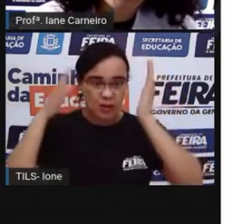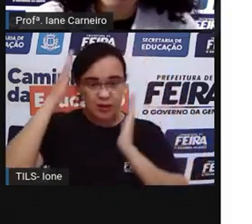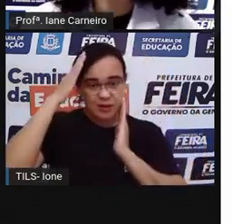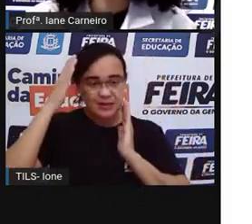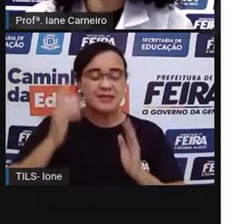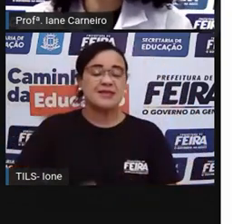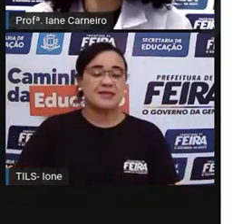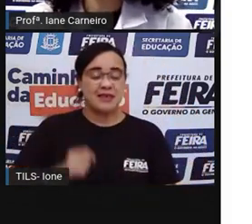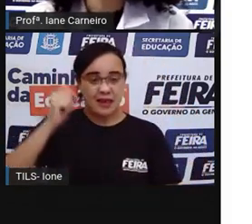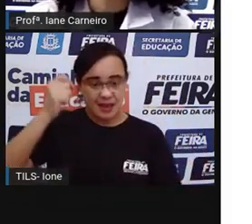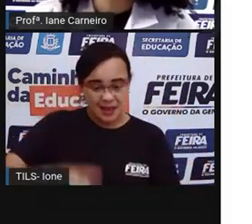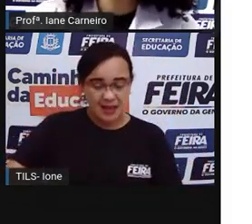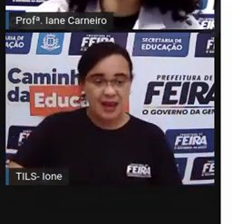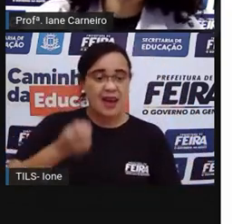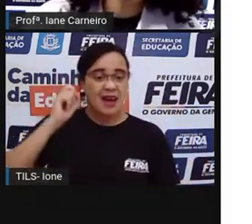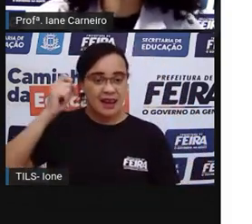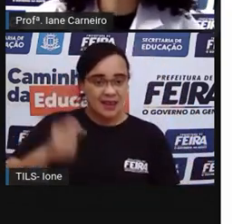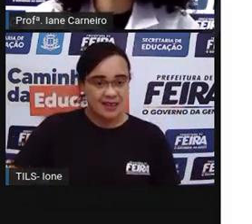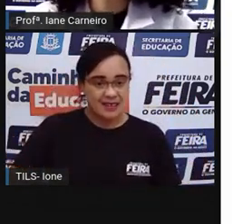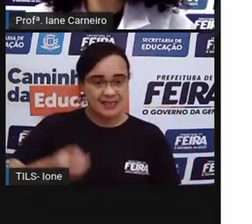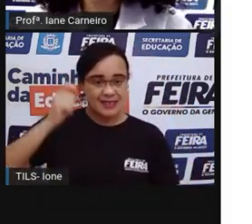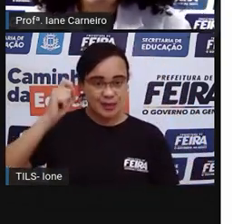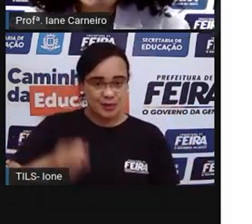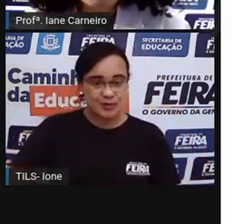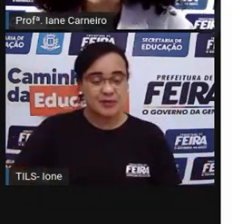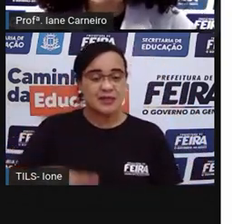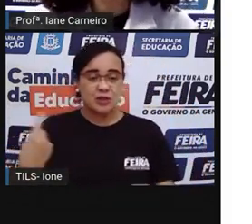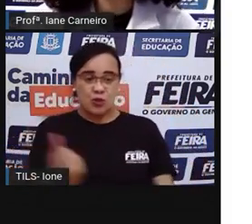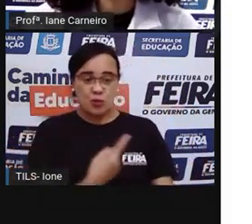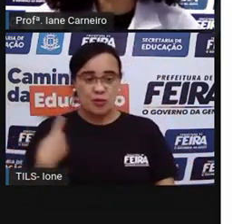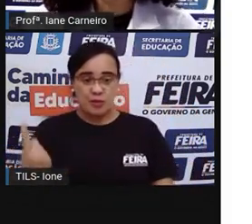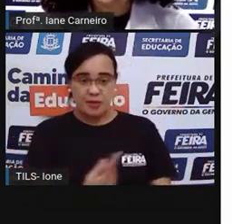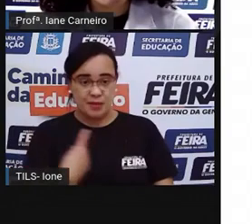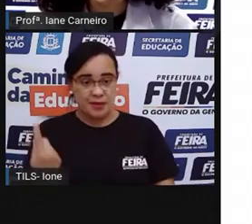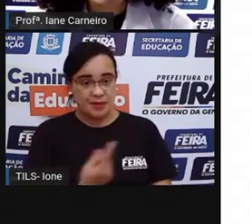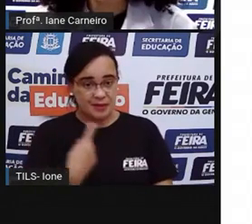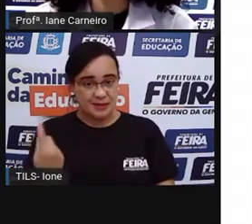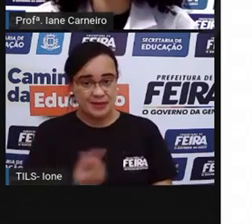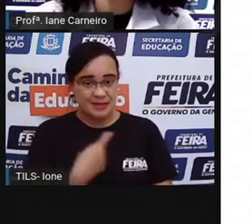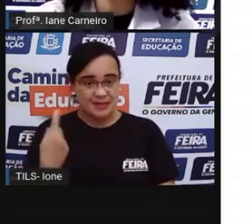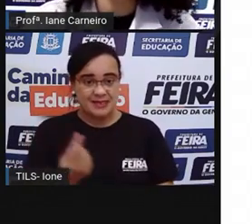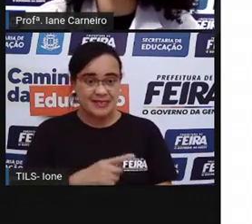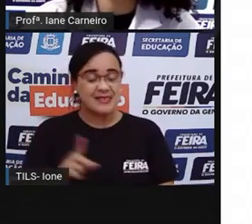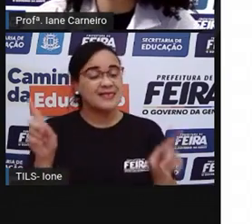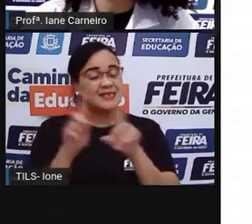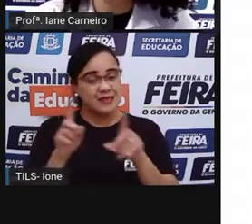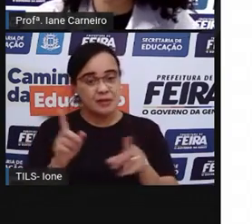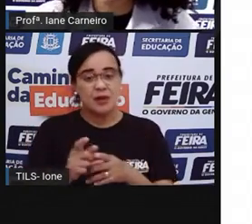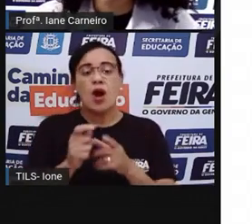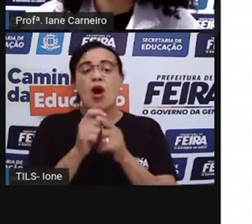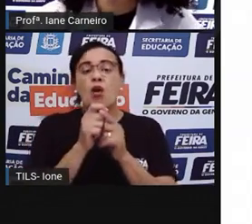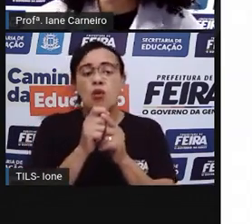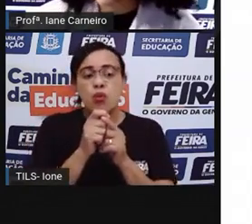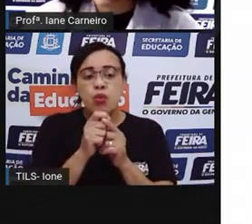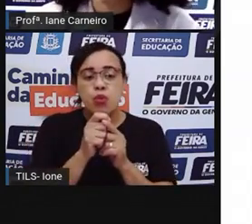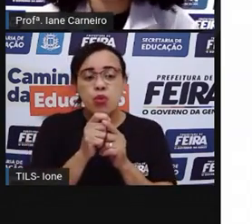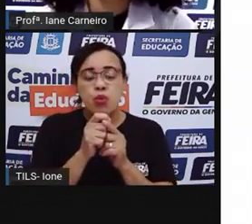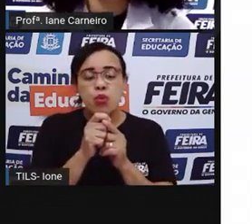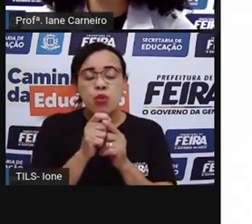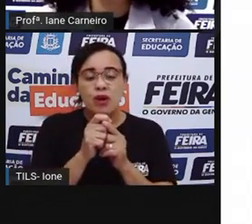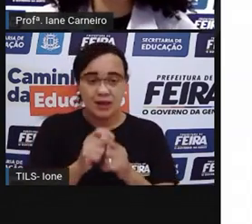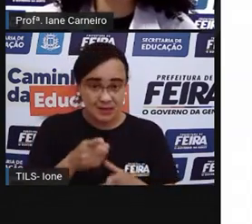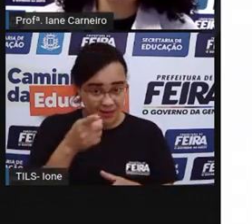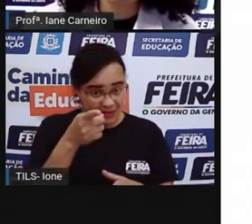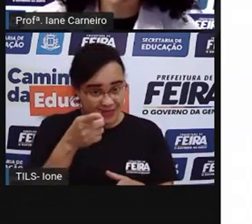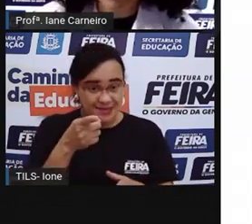ioiô, né? Ela sugeriu o ioiô, o peão, né? E também a bolinha de sabão, né? Que é